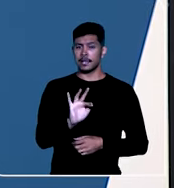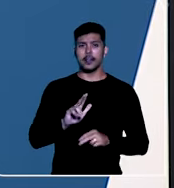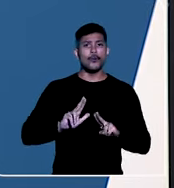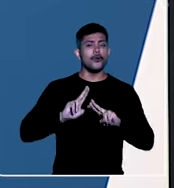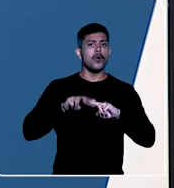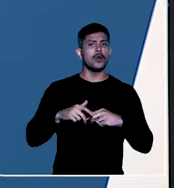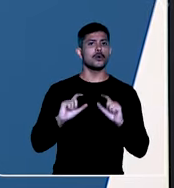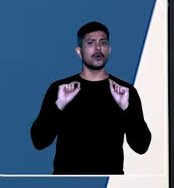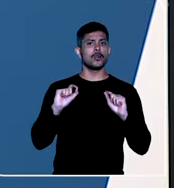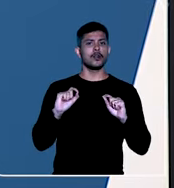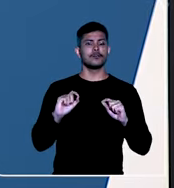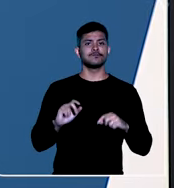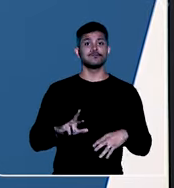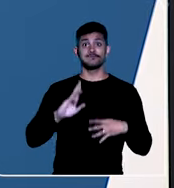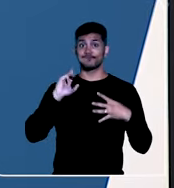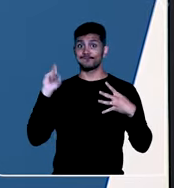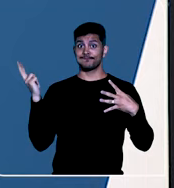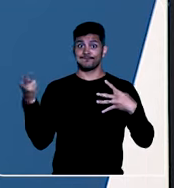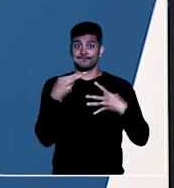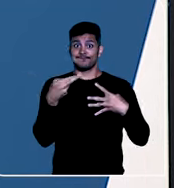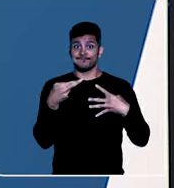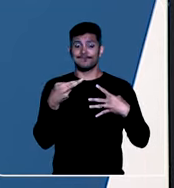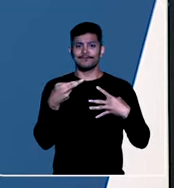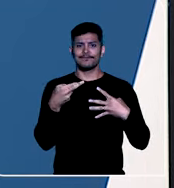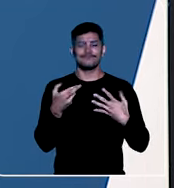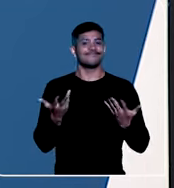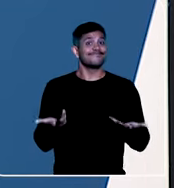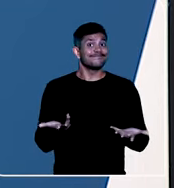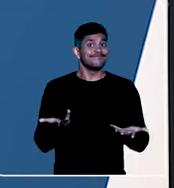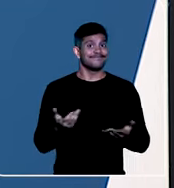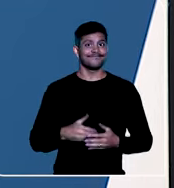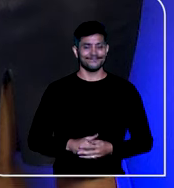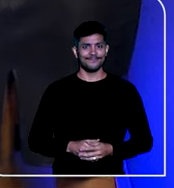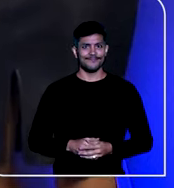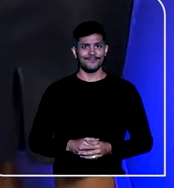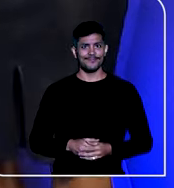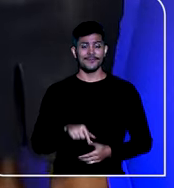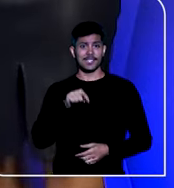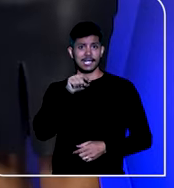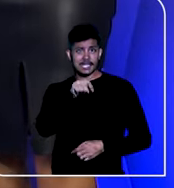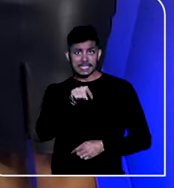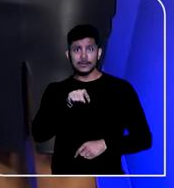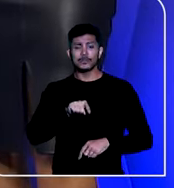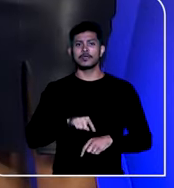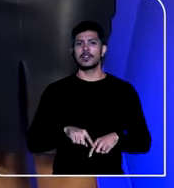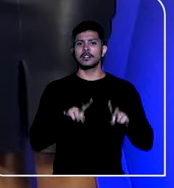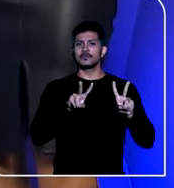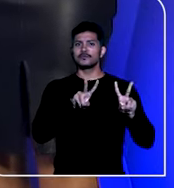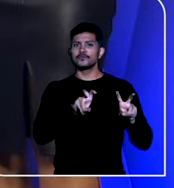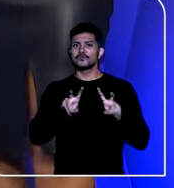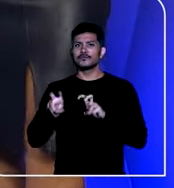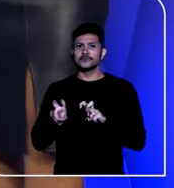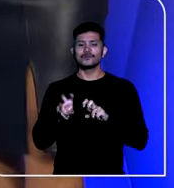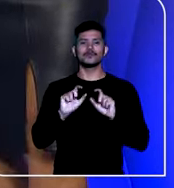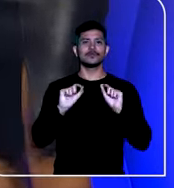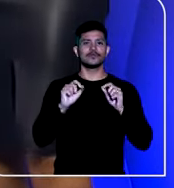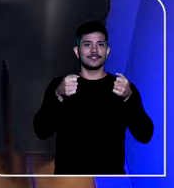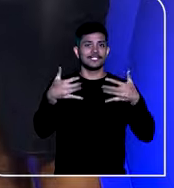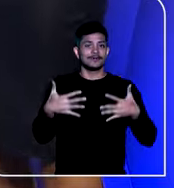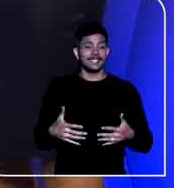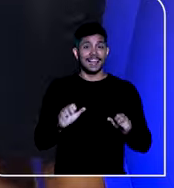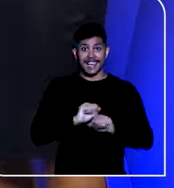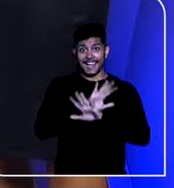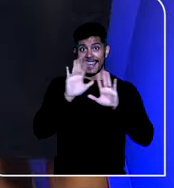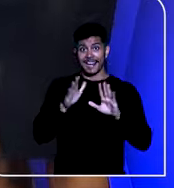Federal por meio de um recurso extraordinário, instrumento jurídico, que eu vou explicar melhor